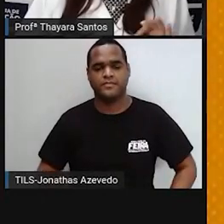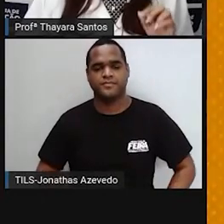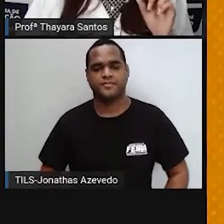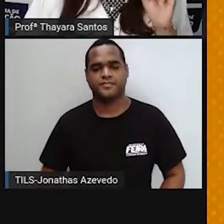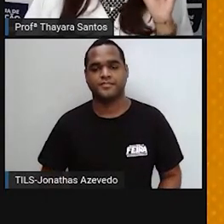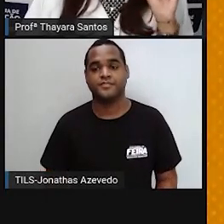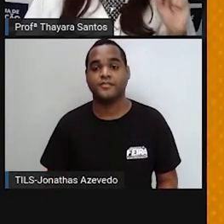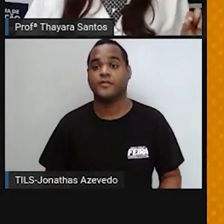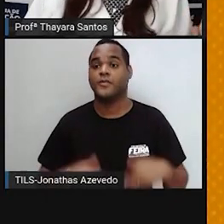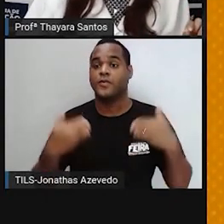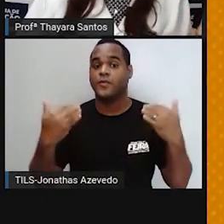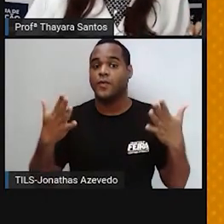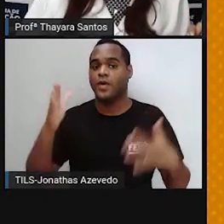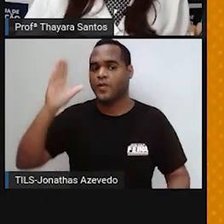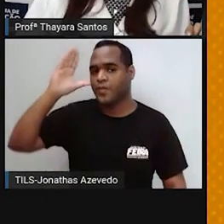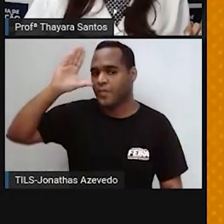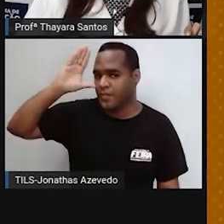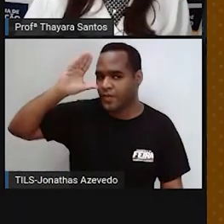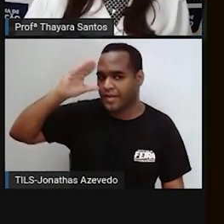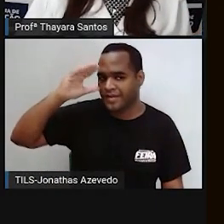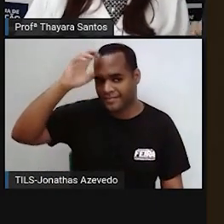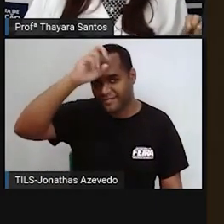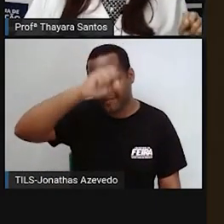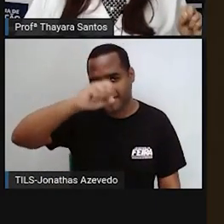Agora vamos para uma curiosidade.